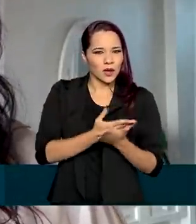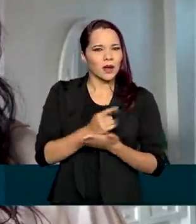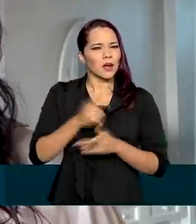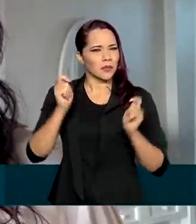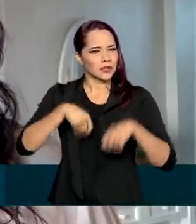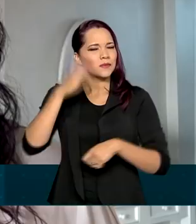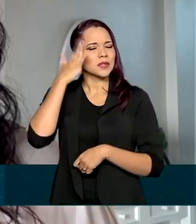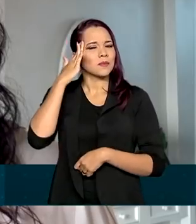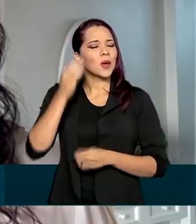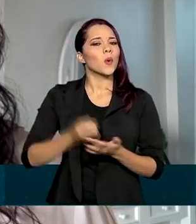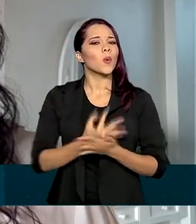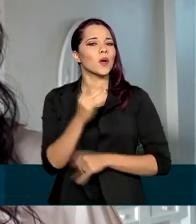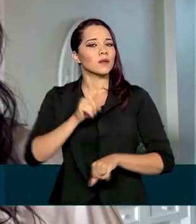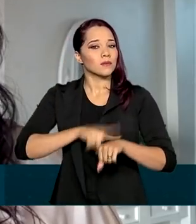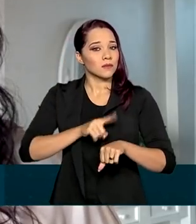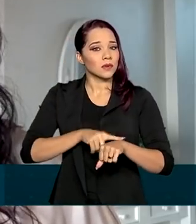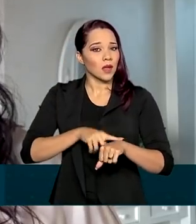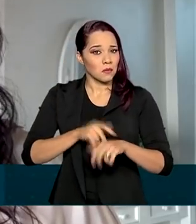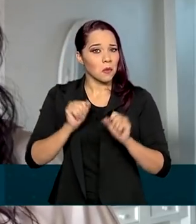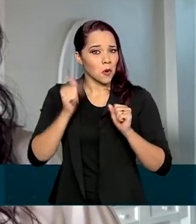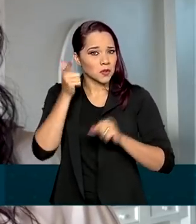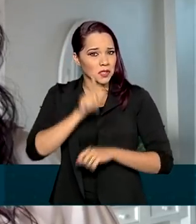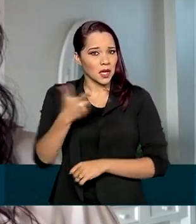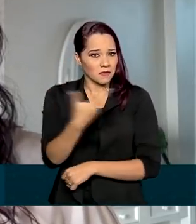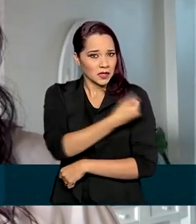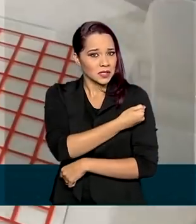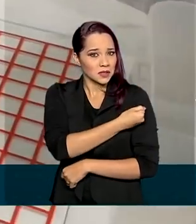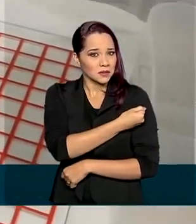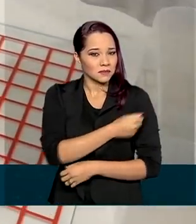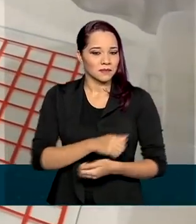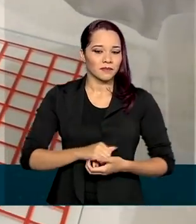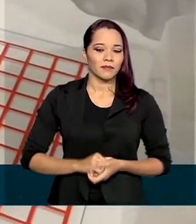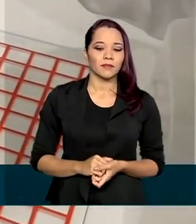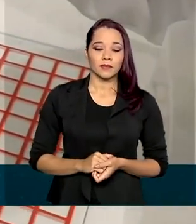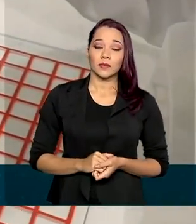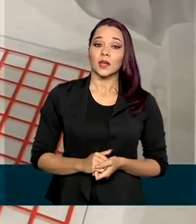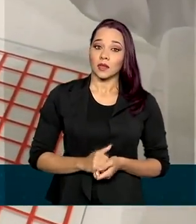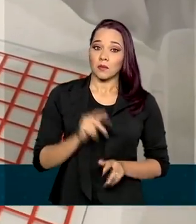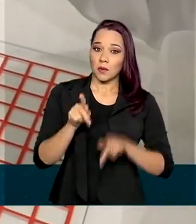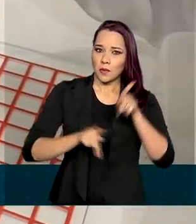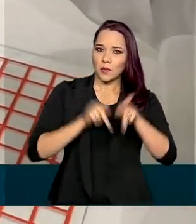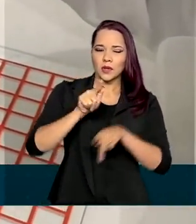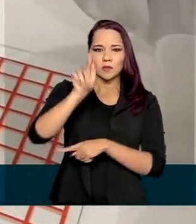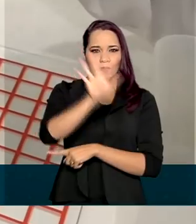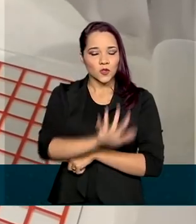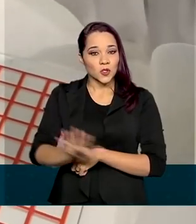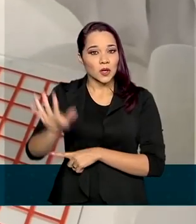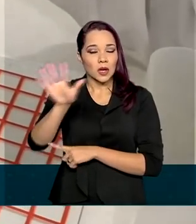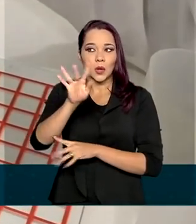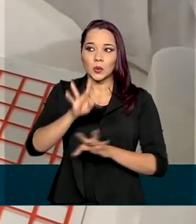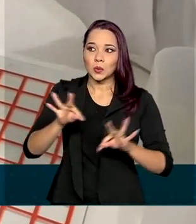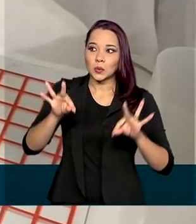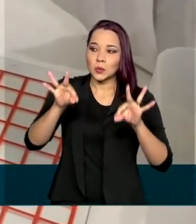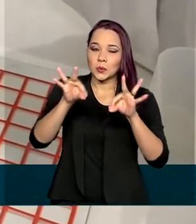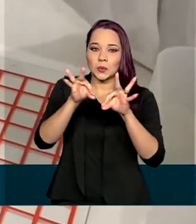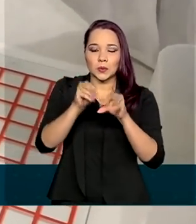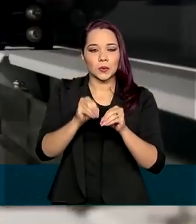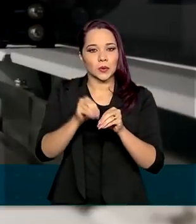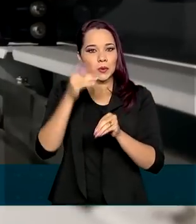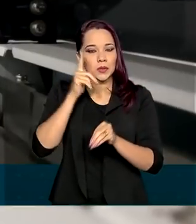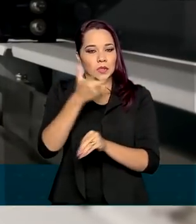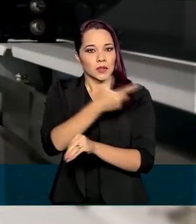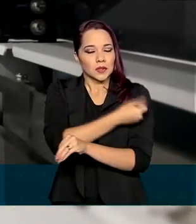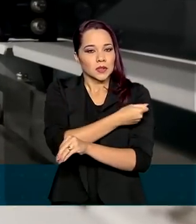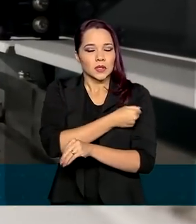saber em quanto tempo poderemos contar com a vacina? Para a população em geral, em grande escala,